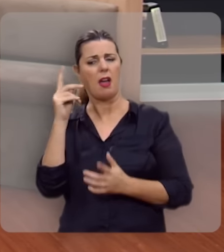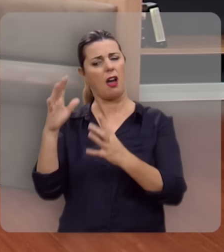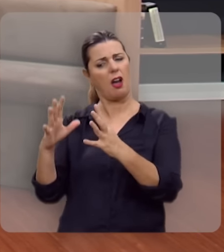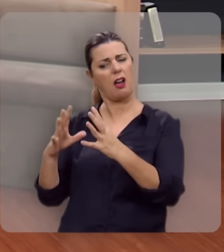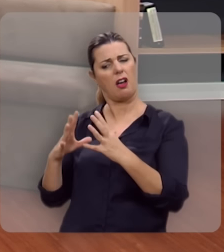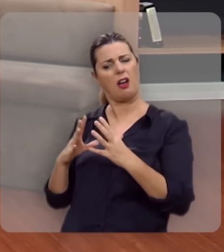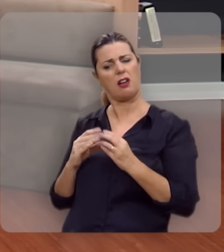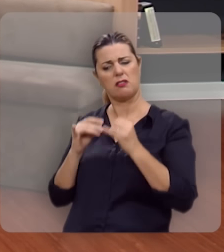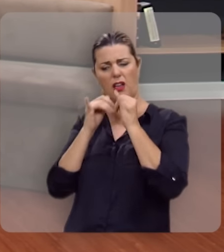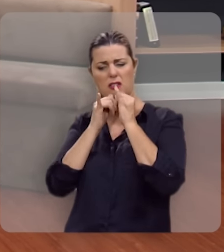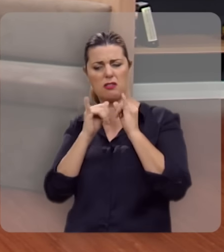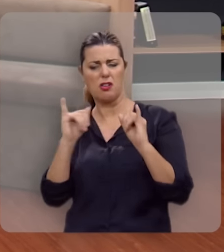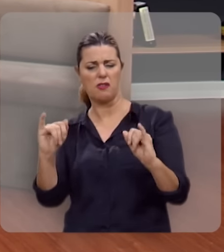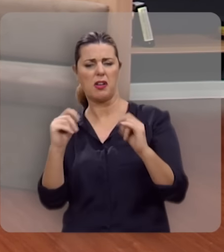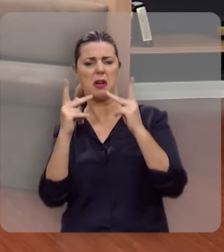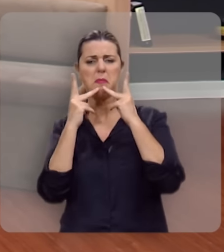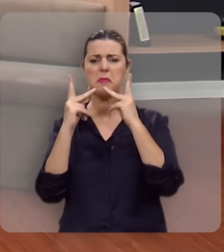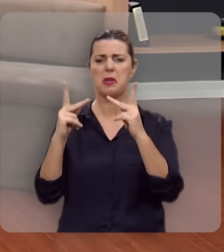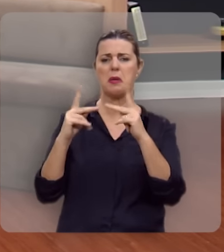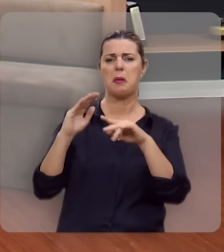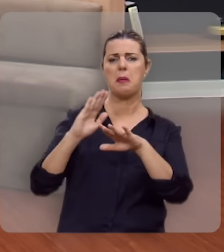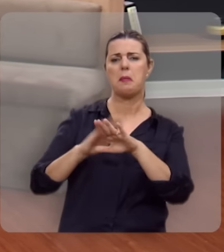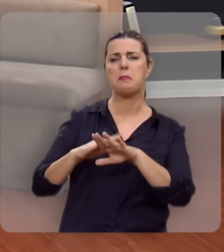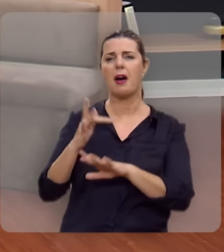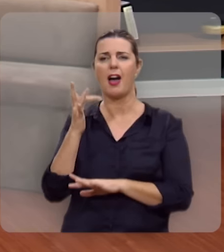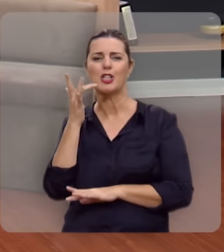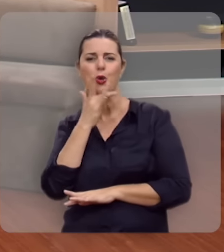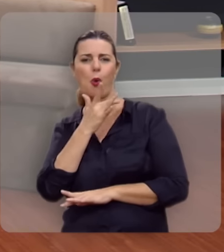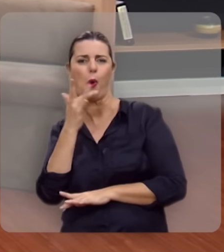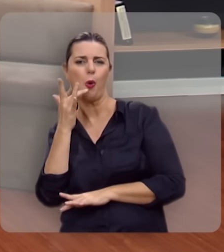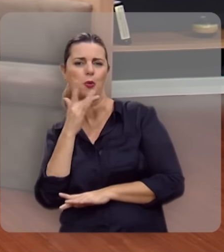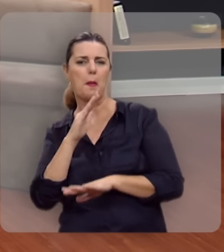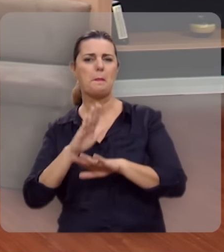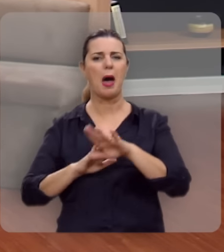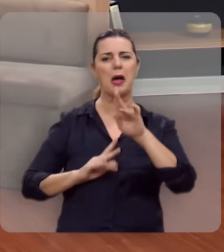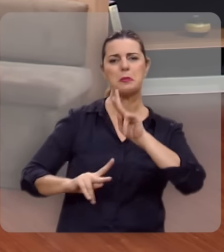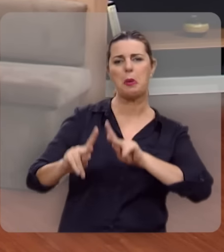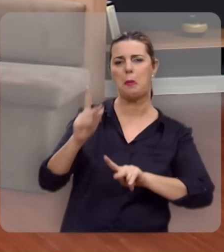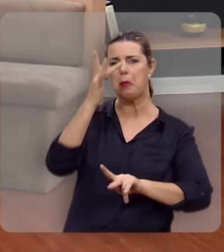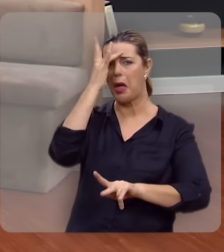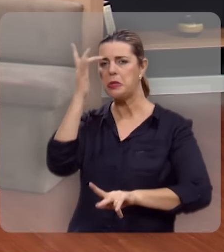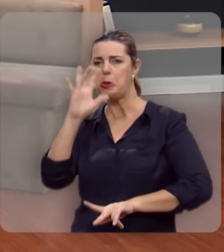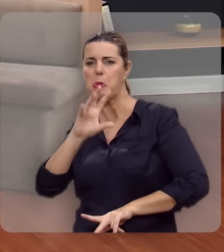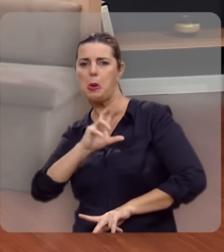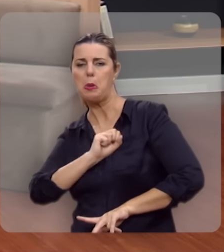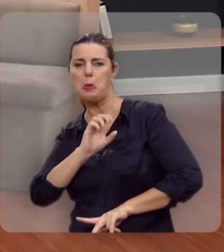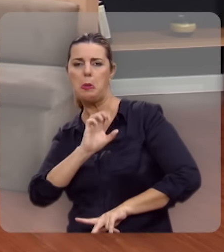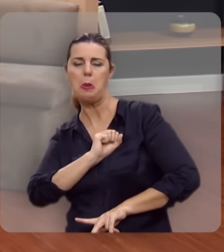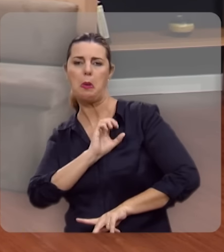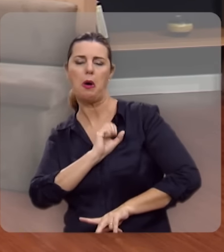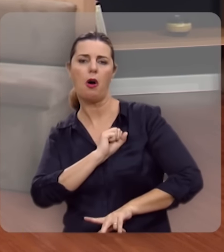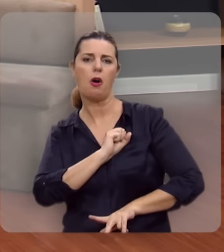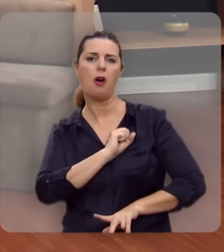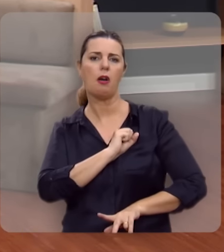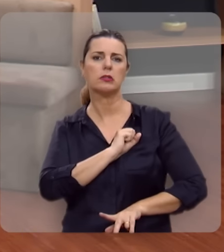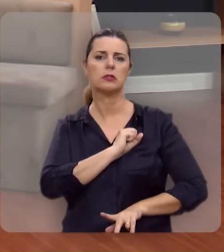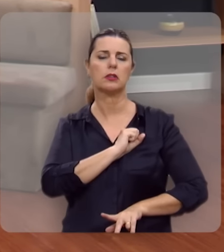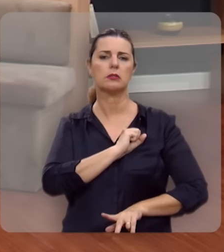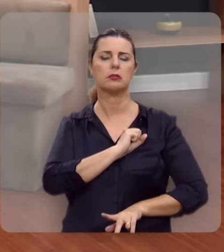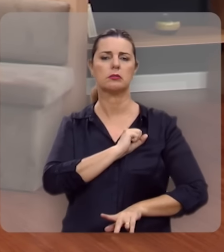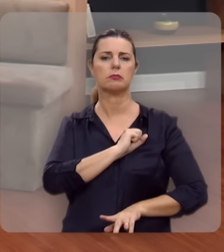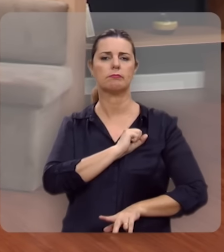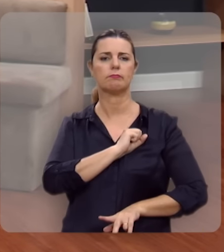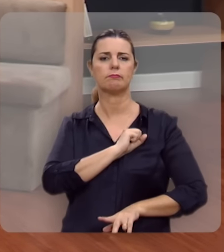para aceitar e divulgar uma mensagem mais palatável, mais popular, mais ao gosto